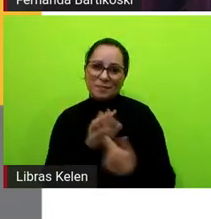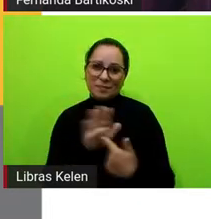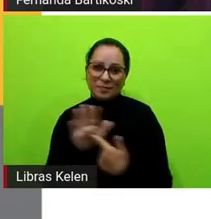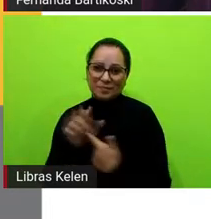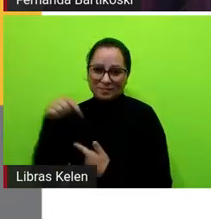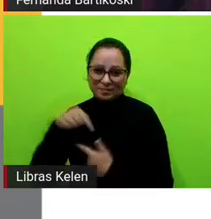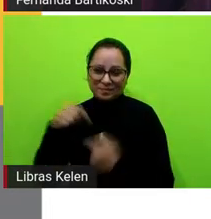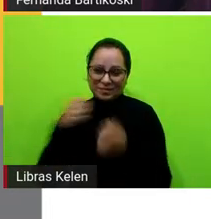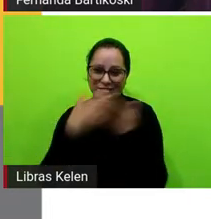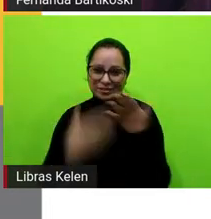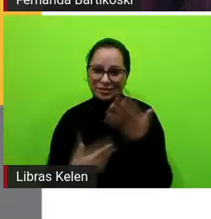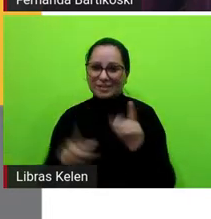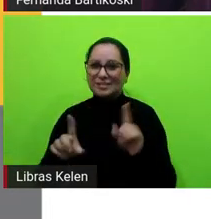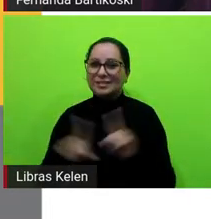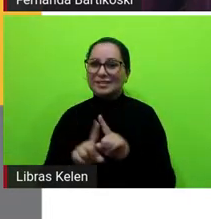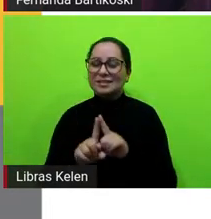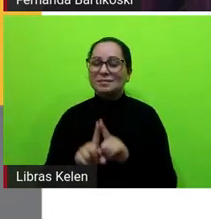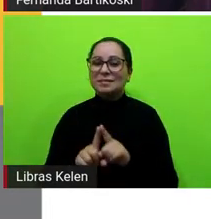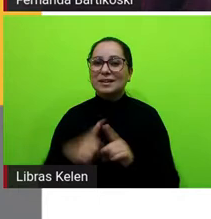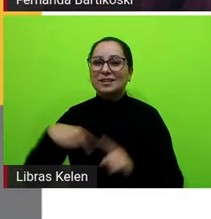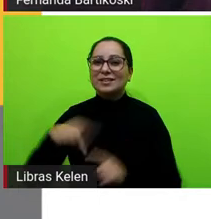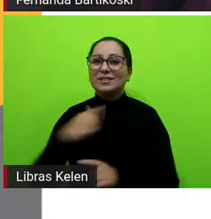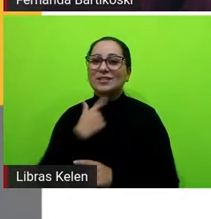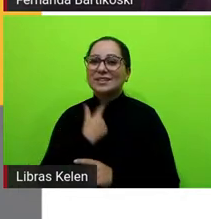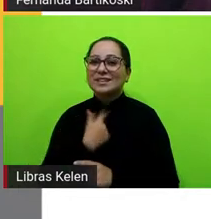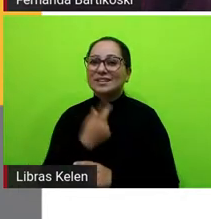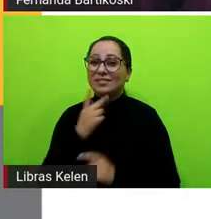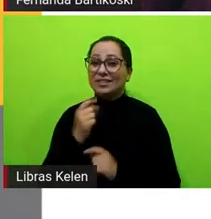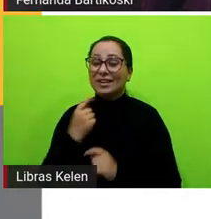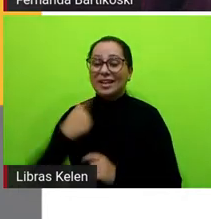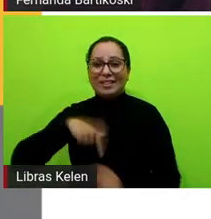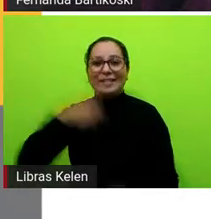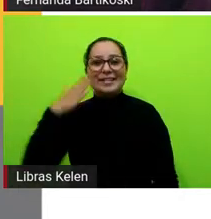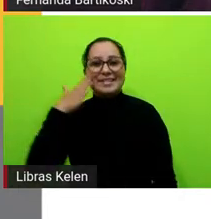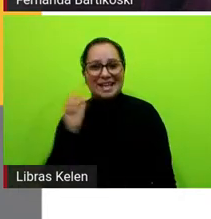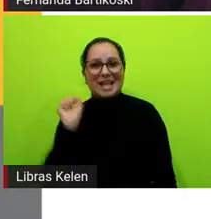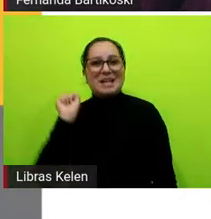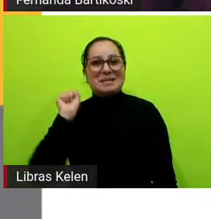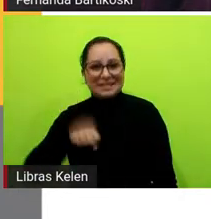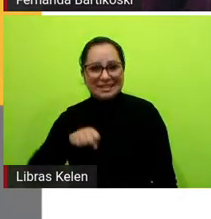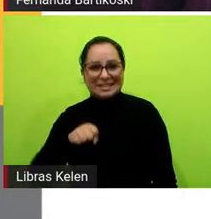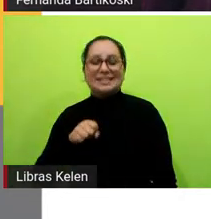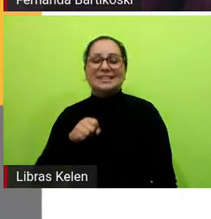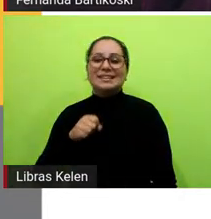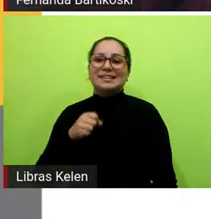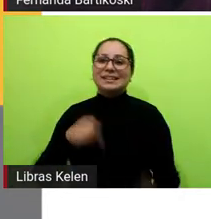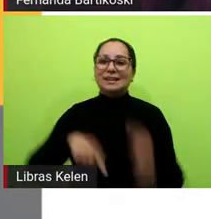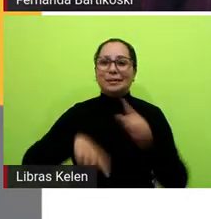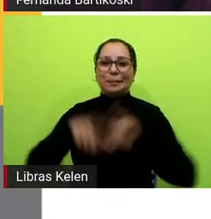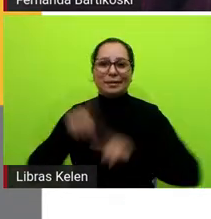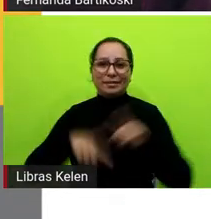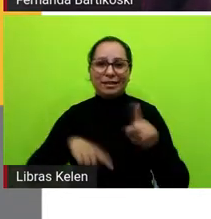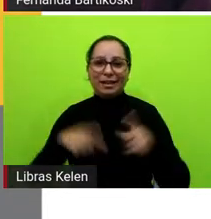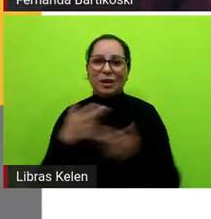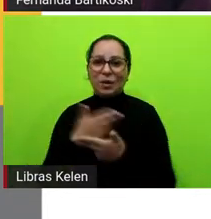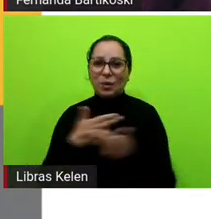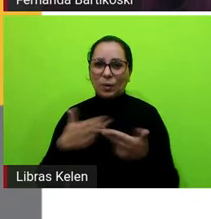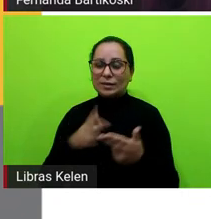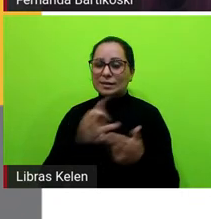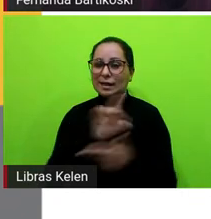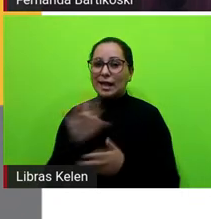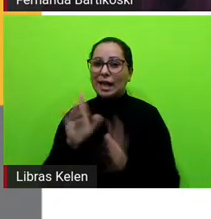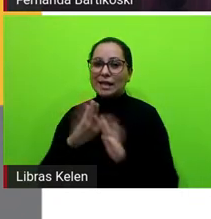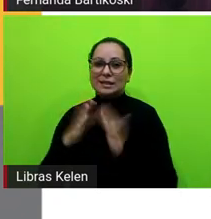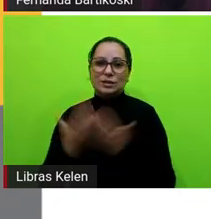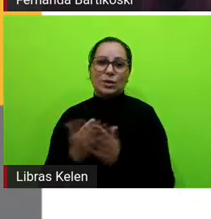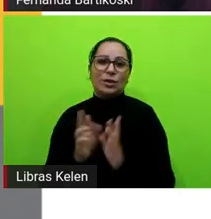chat a gente gostaria de dizer que a gente sabe sim que as condições materiais de cada escola são muito